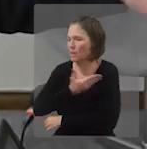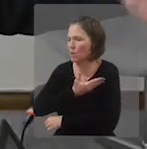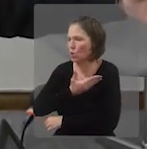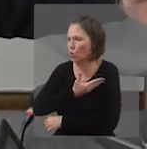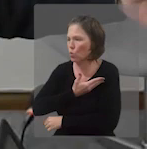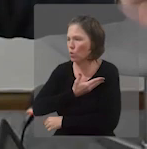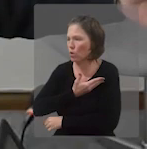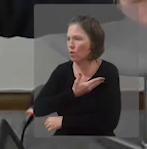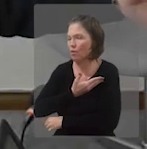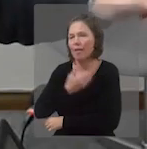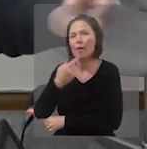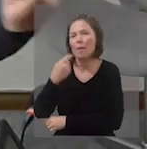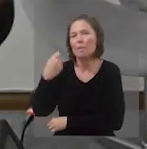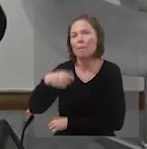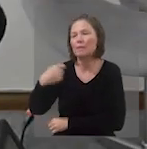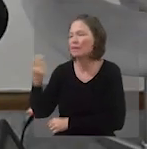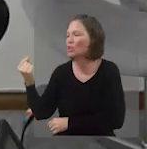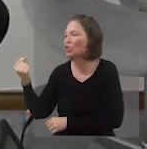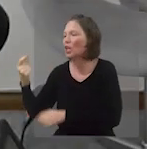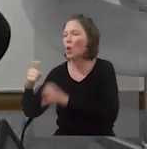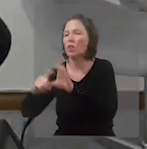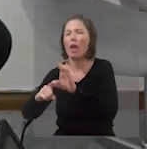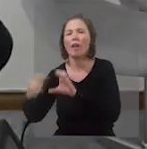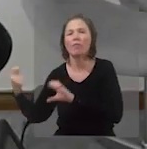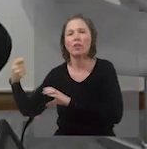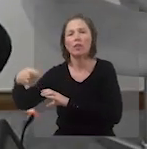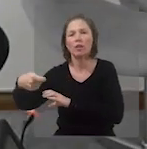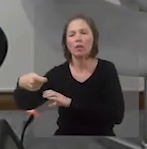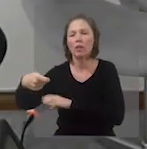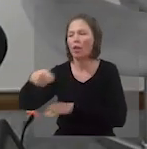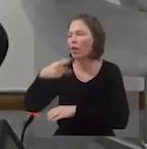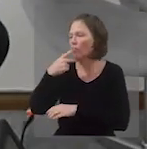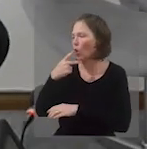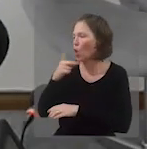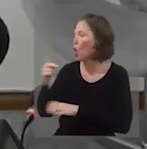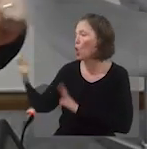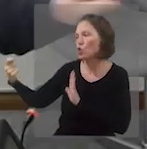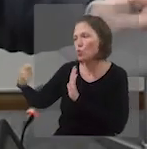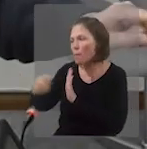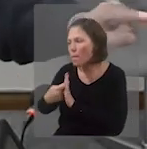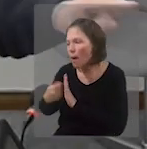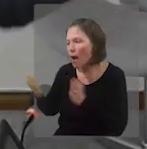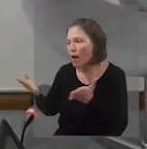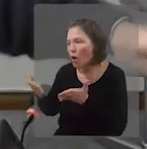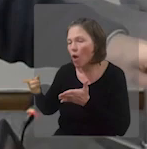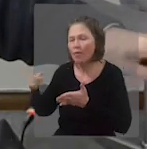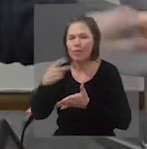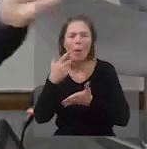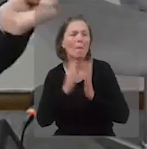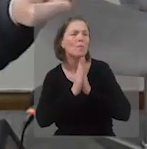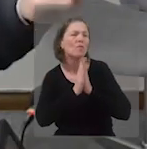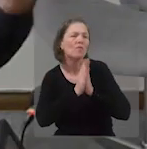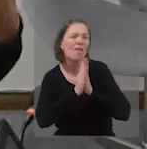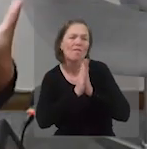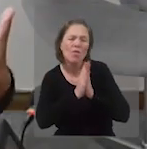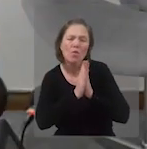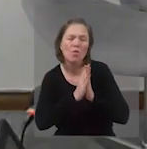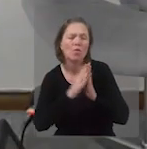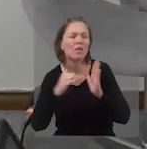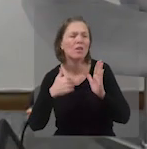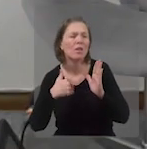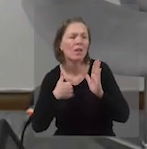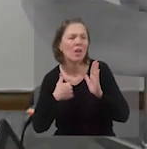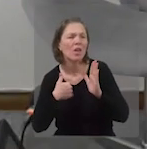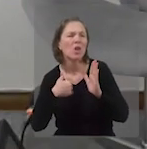companheiro que devia uma pequena dívida para ele, e ele também diz, olha, tu me paga. Aí ele diz, por